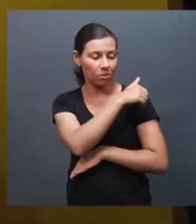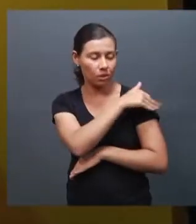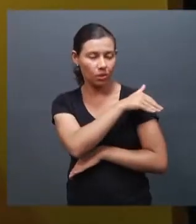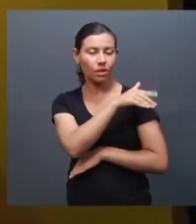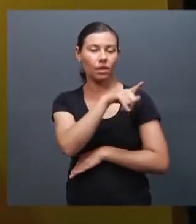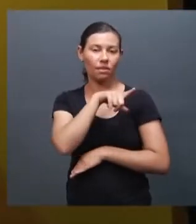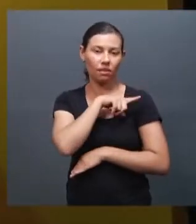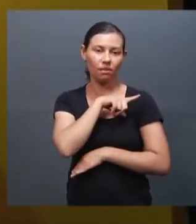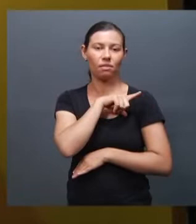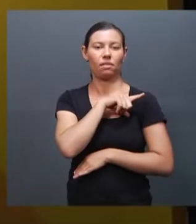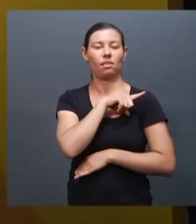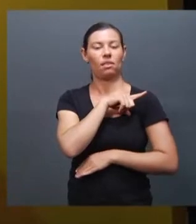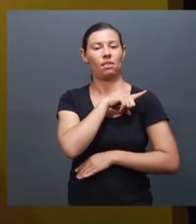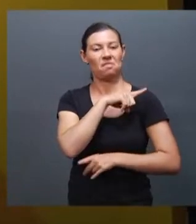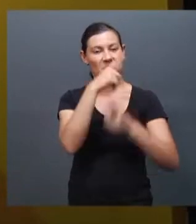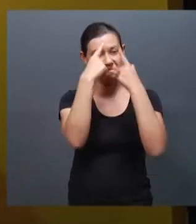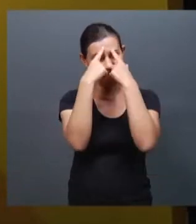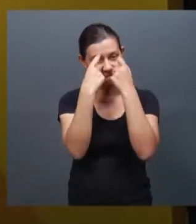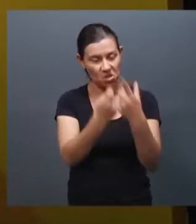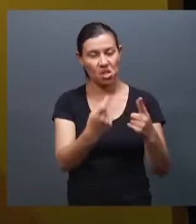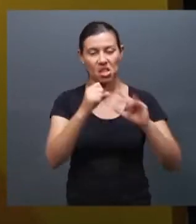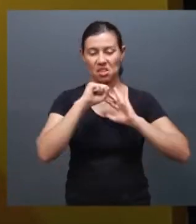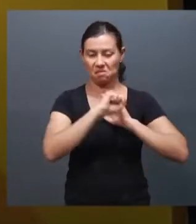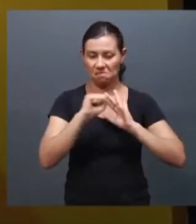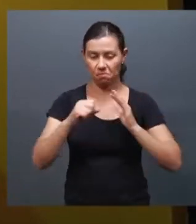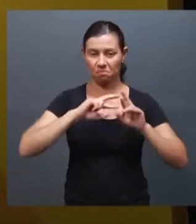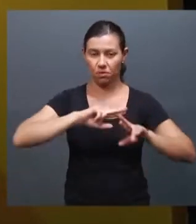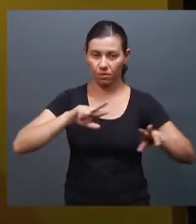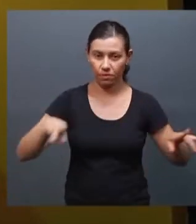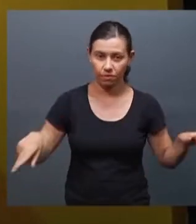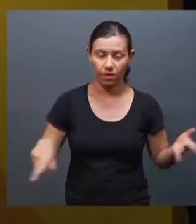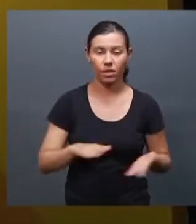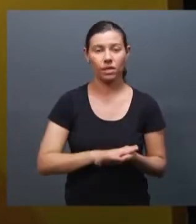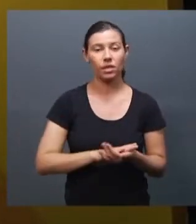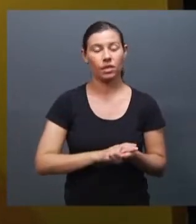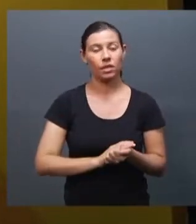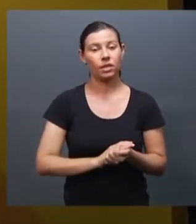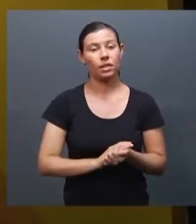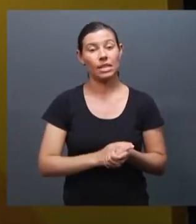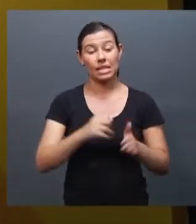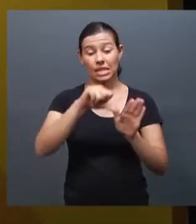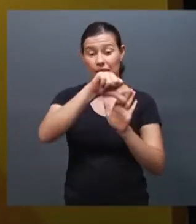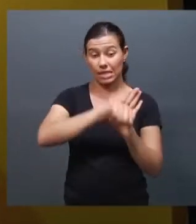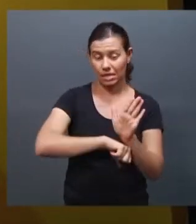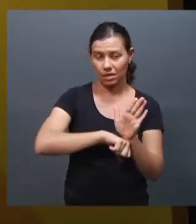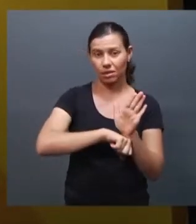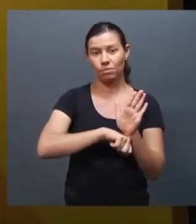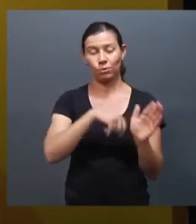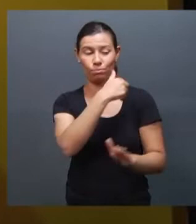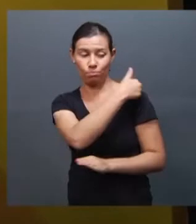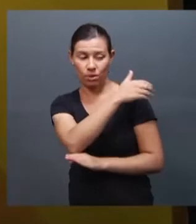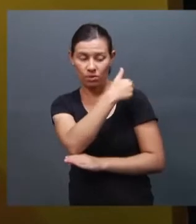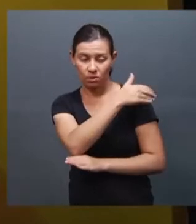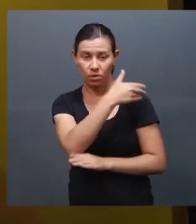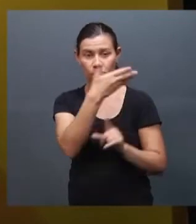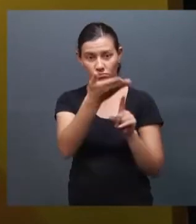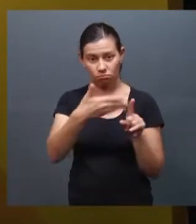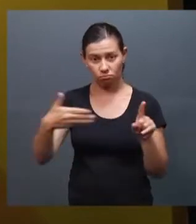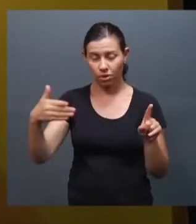não tem um levantamento oficial justamente pela falta de tipificação. Não existe o crime de homofobia, de transfobia,